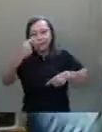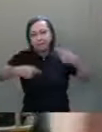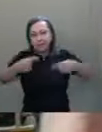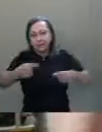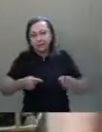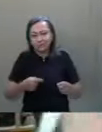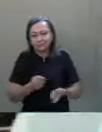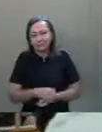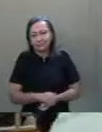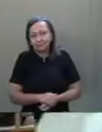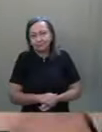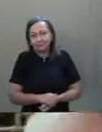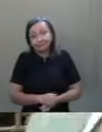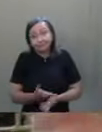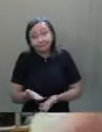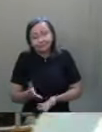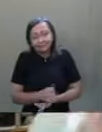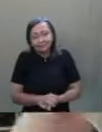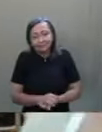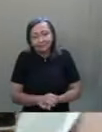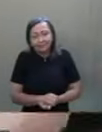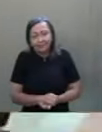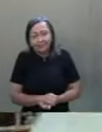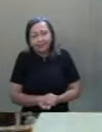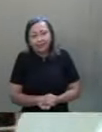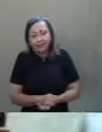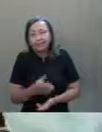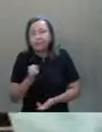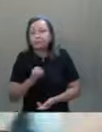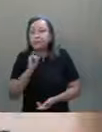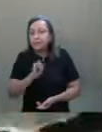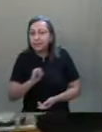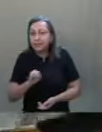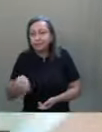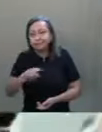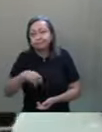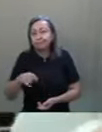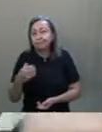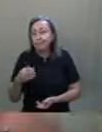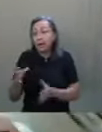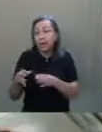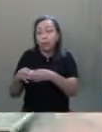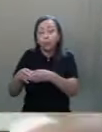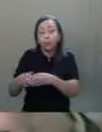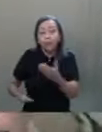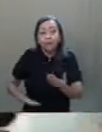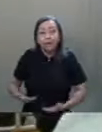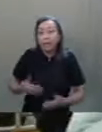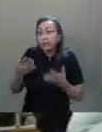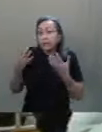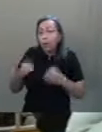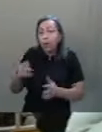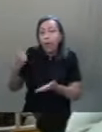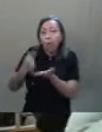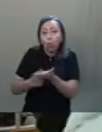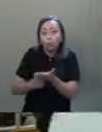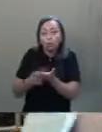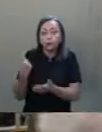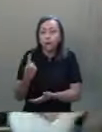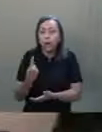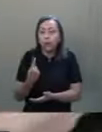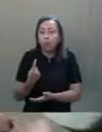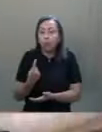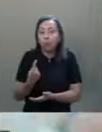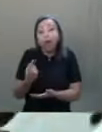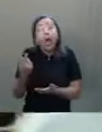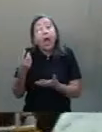Lá com o empregador, ele diz, bom, tudo bem, mas se vocês não querem que o acordo individual prevaleça, eu vou demití-los. Pelo